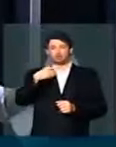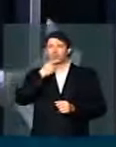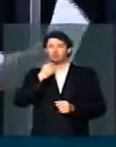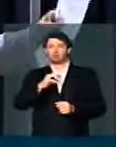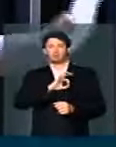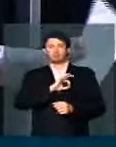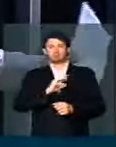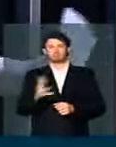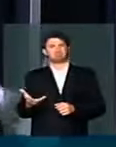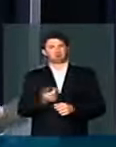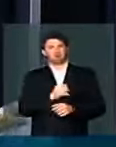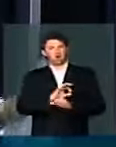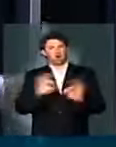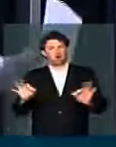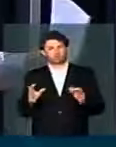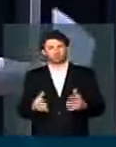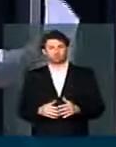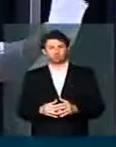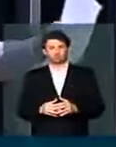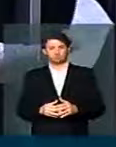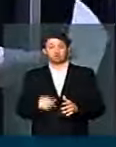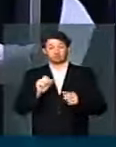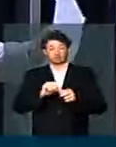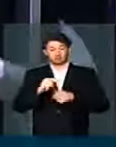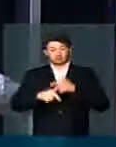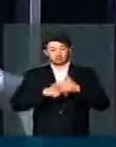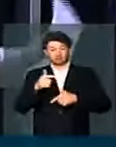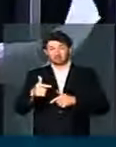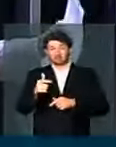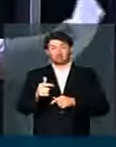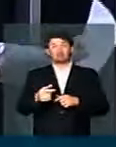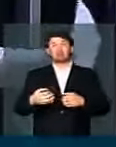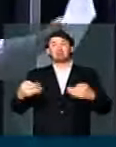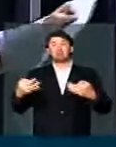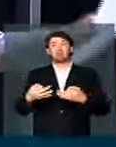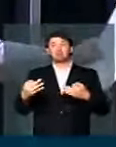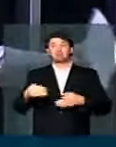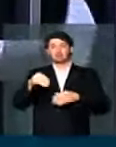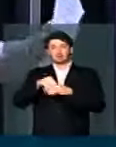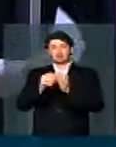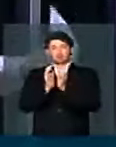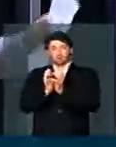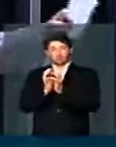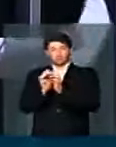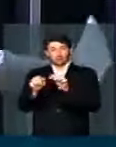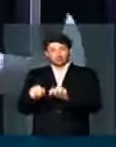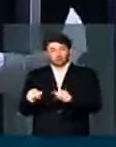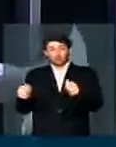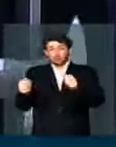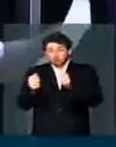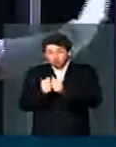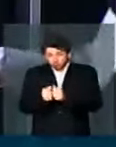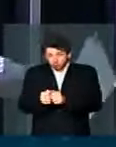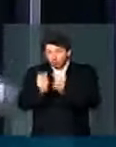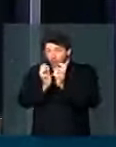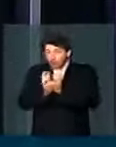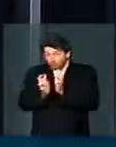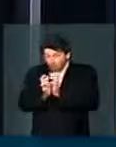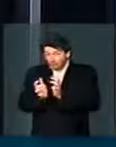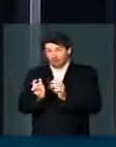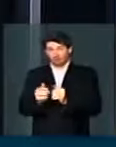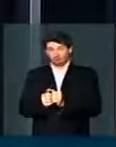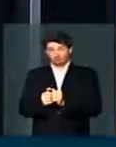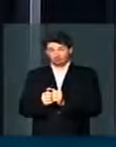excelente oficial. Ele vem fazendo um trabalho maravilhoso dentro daquela comunidade, junto com a própria comunidade.